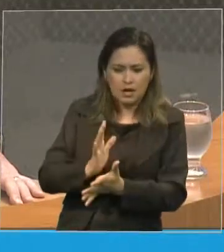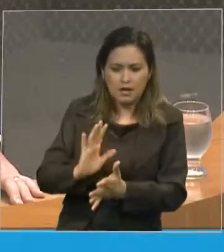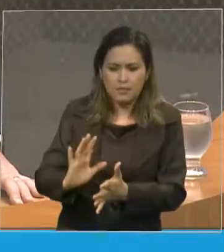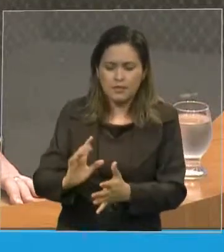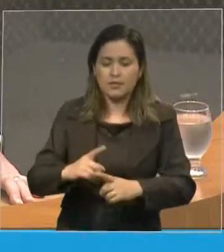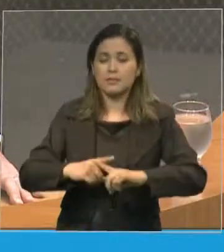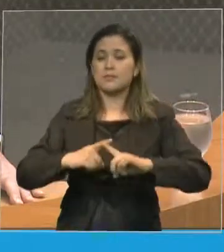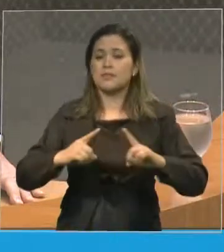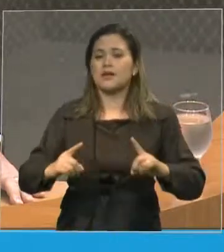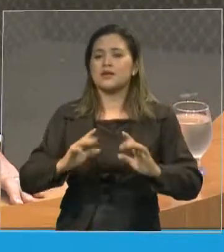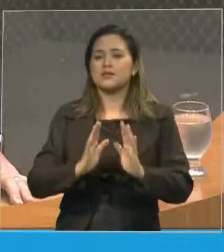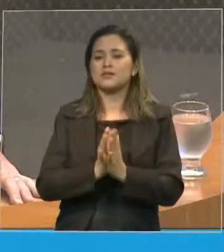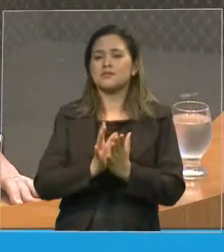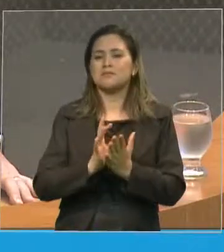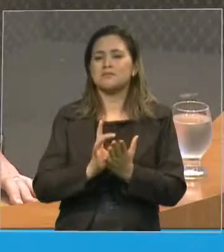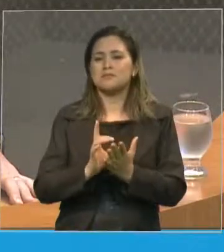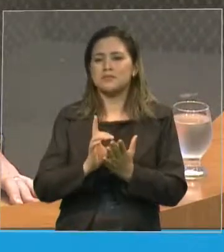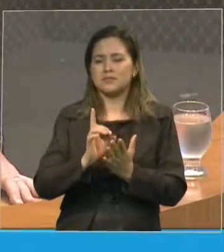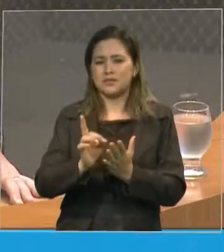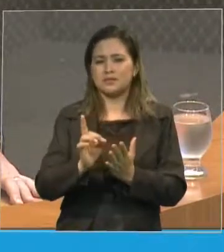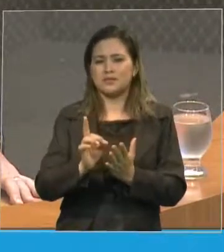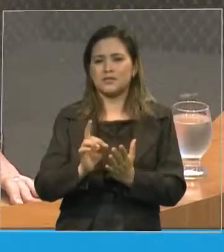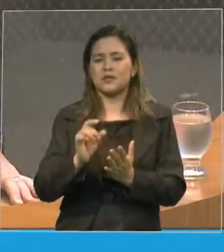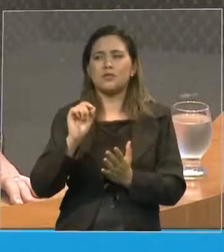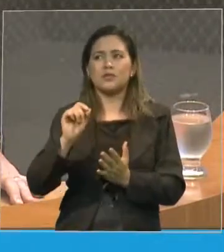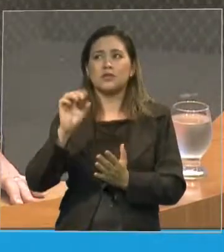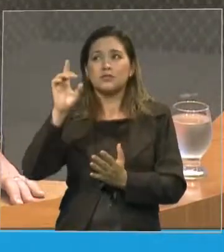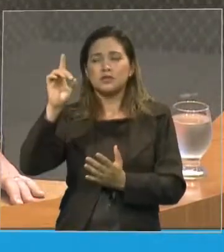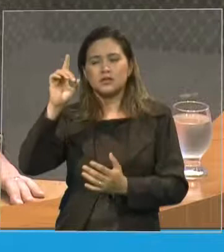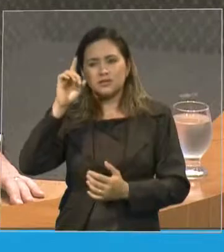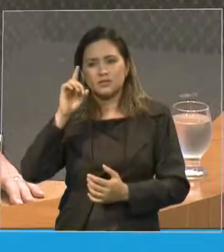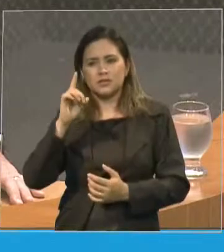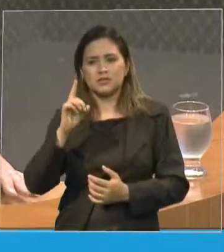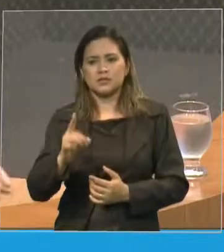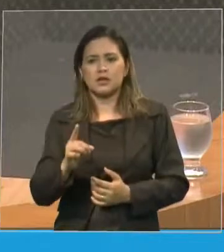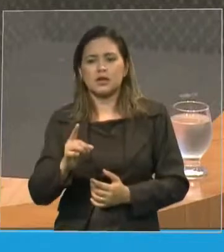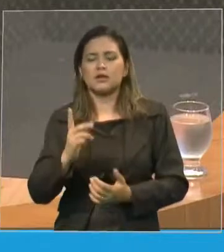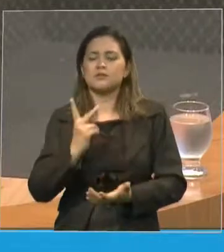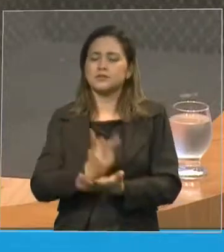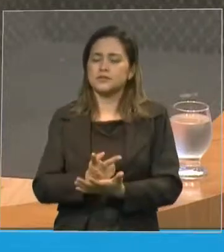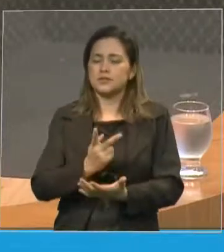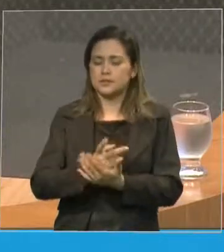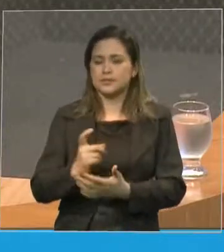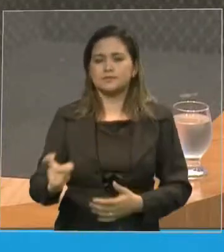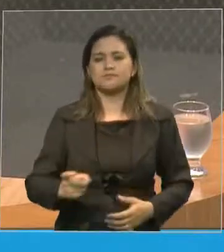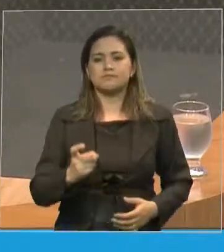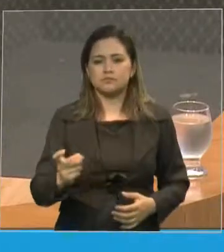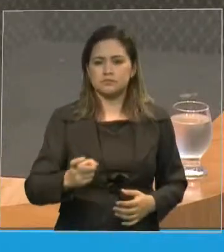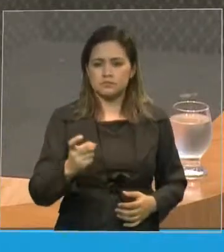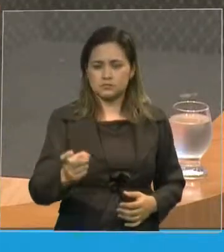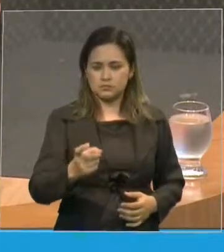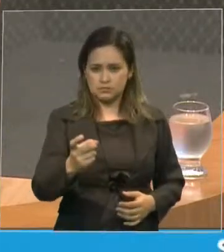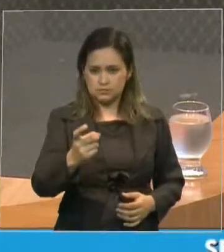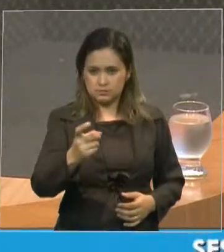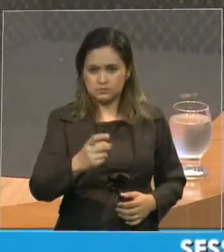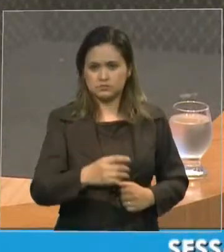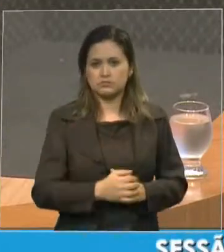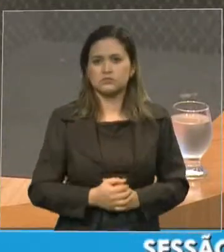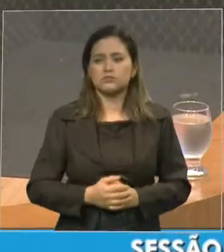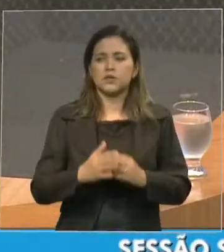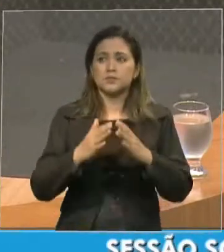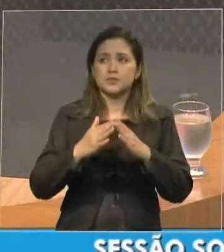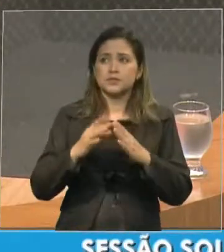de passar, são fiéis e verdadeiras. Então, se a Bíblia diz, abençoarei os que te abençoarem, eu rogo a Deus, que abençoe esta